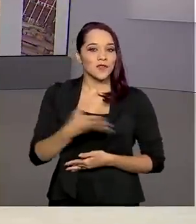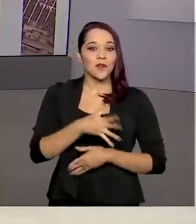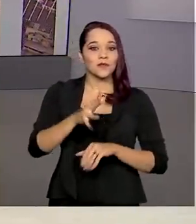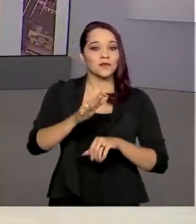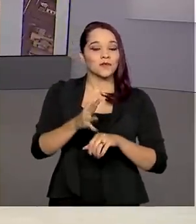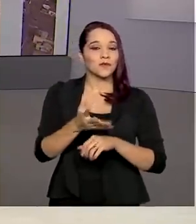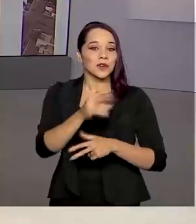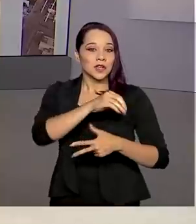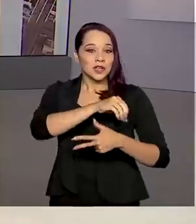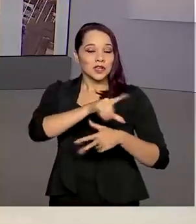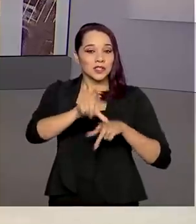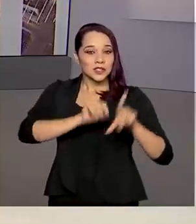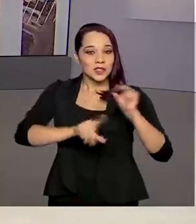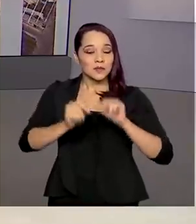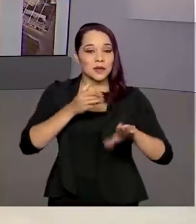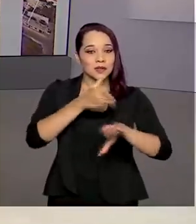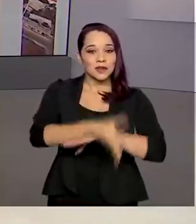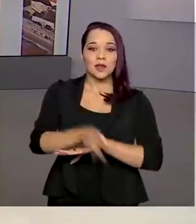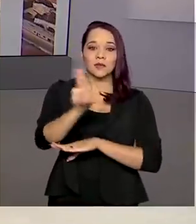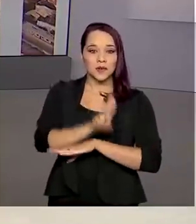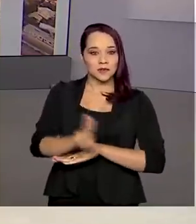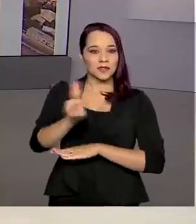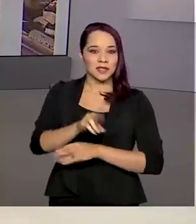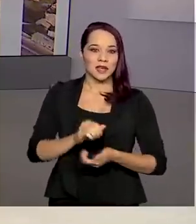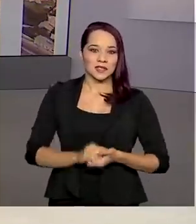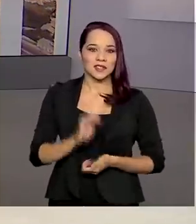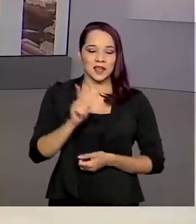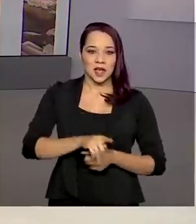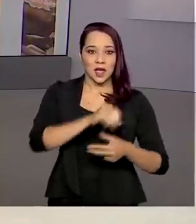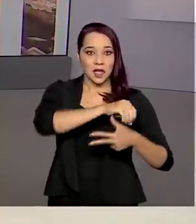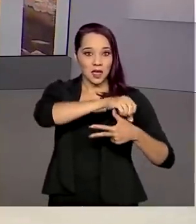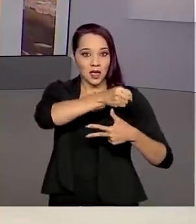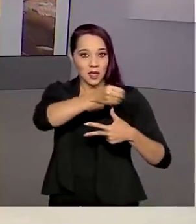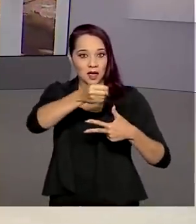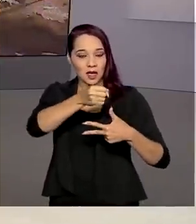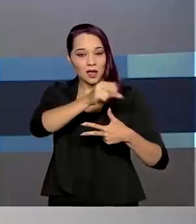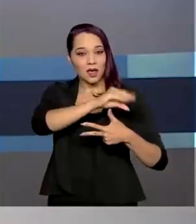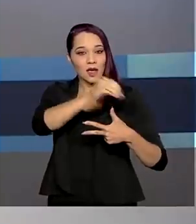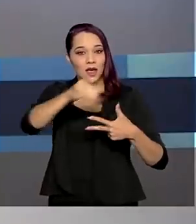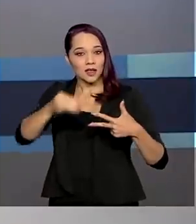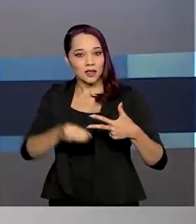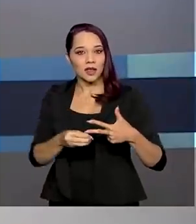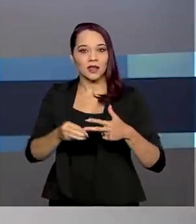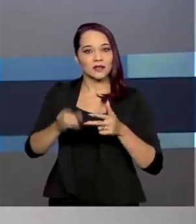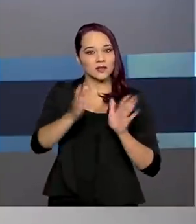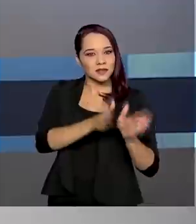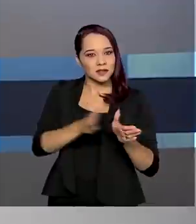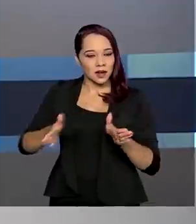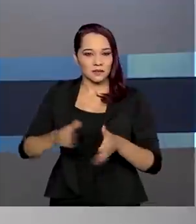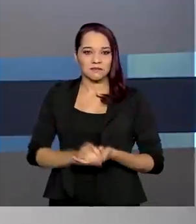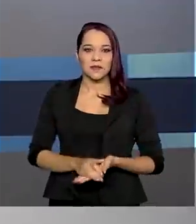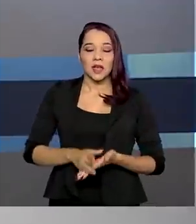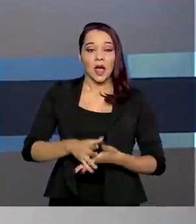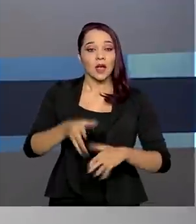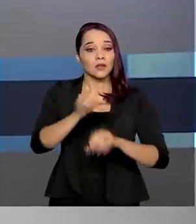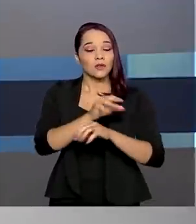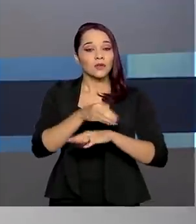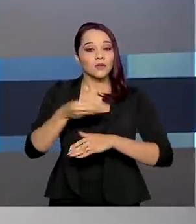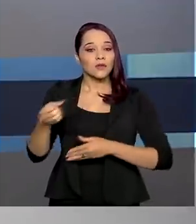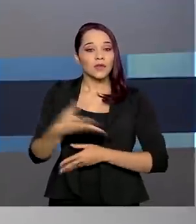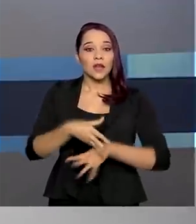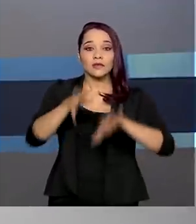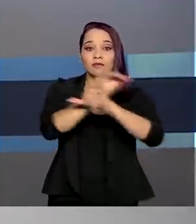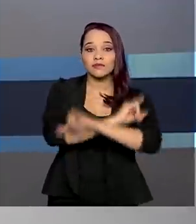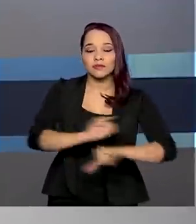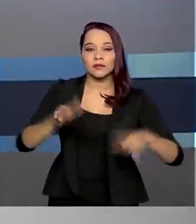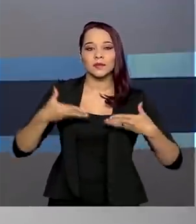modalidade de seleção para entrar em uma universidade. É o Enem Seriado. A novidade foi anunciada pelo Ministério da